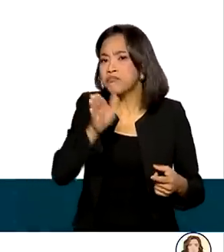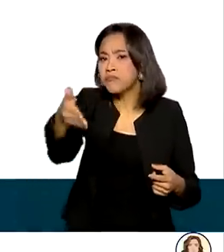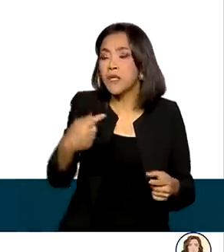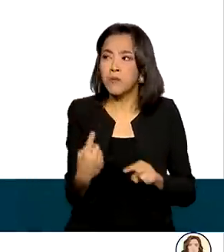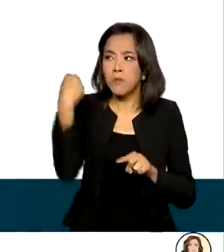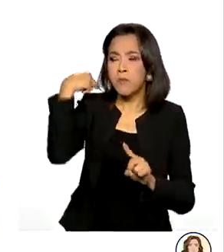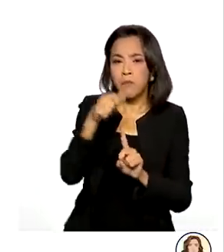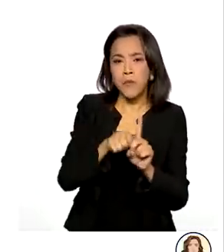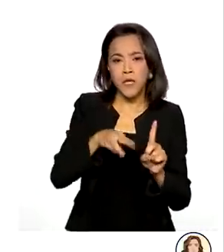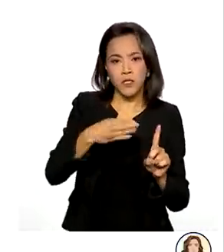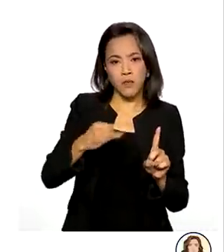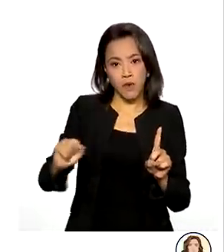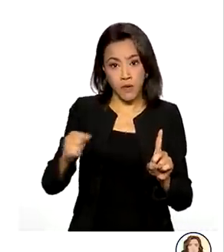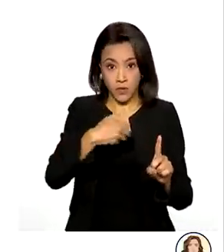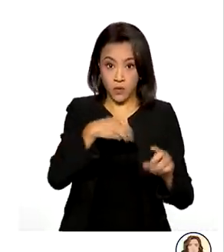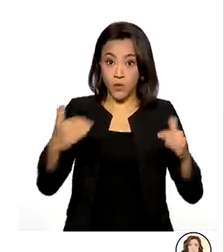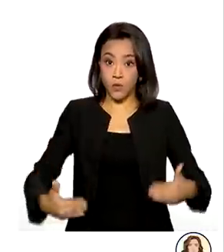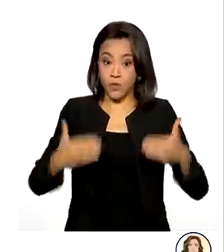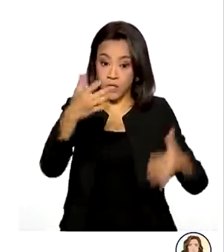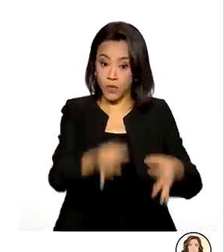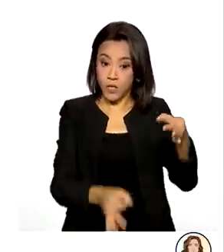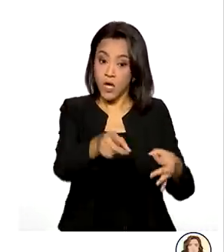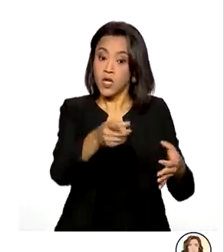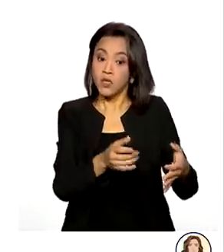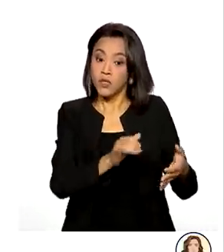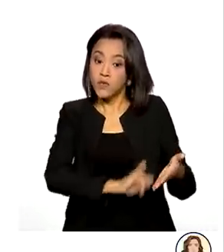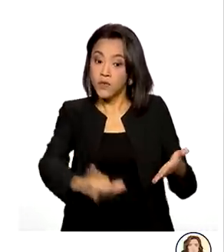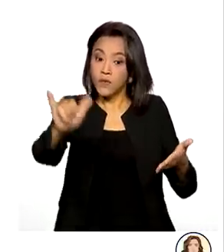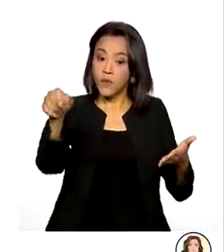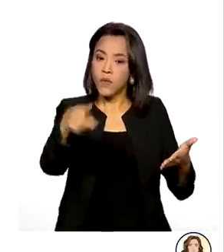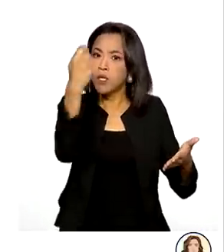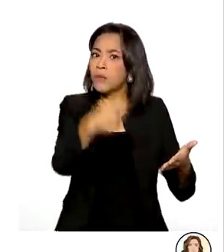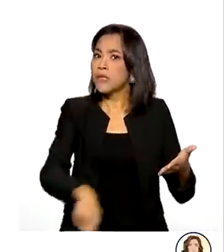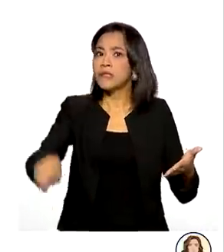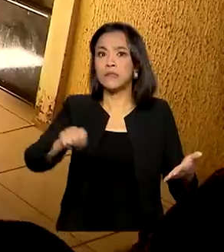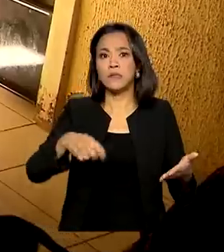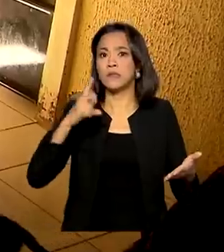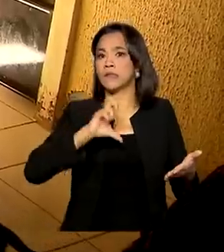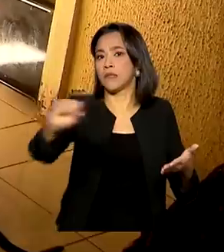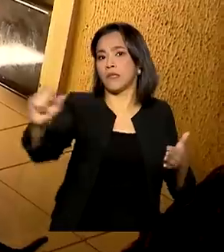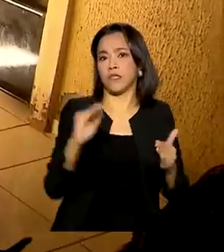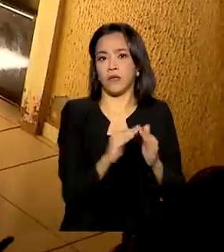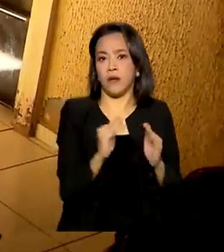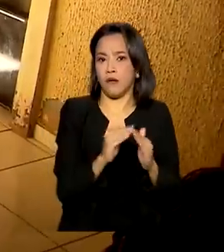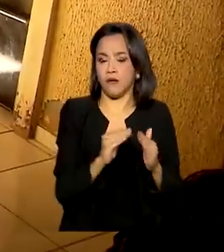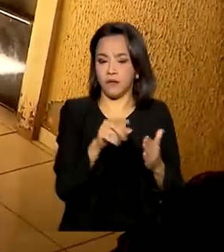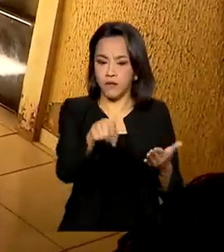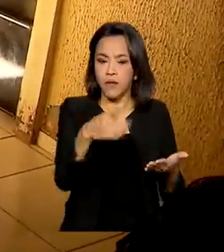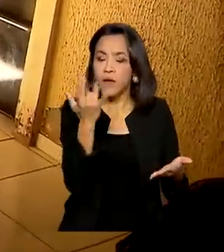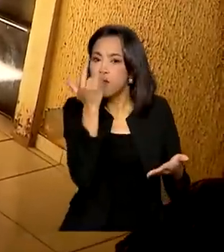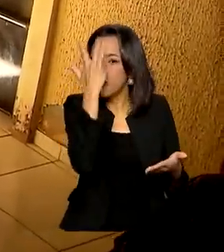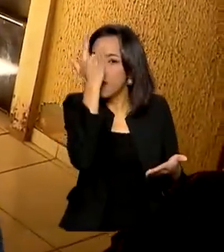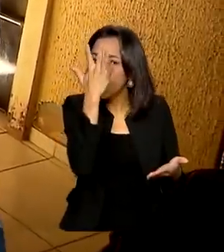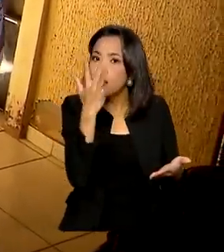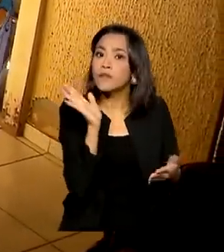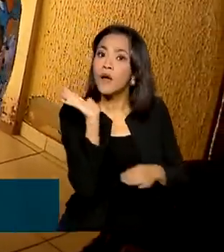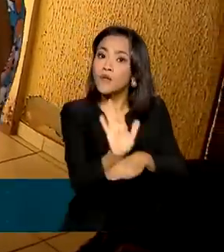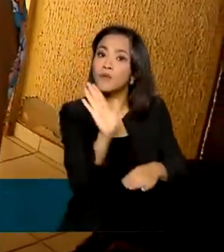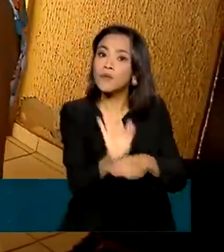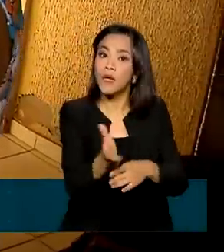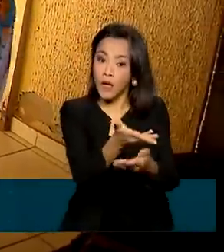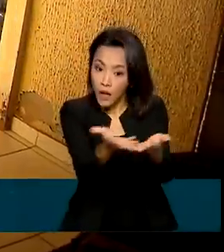aplicativo que permite a atualização cadastral sem sair de casa. A ideia é facilitar a vida,